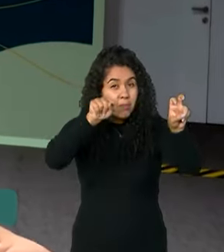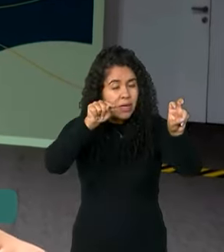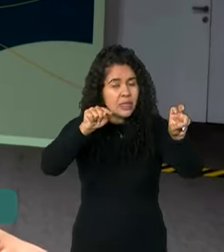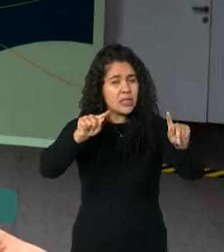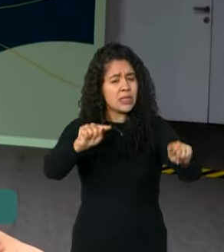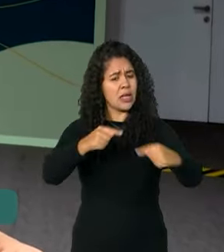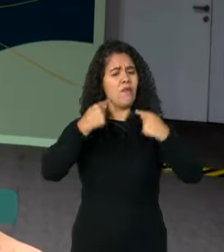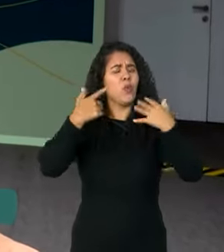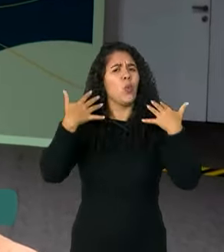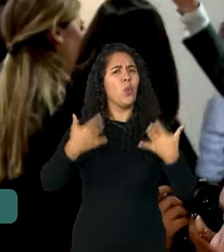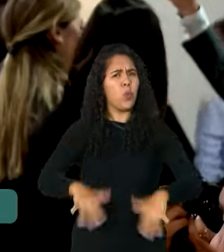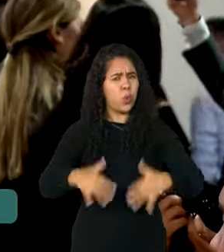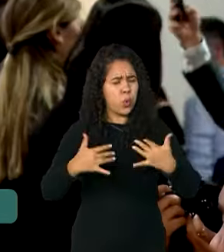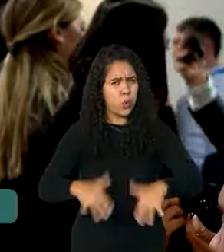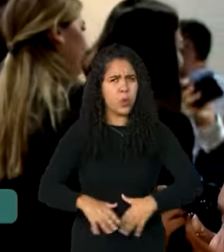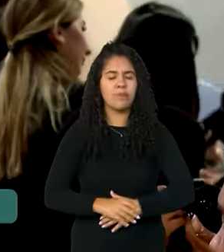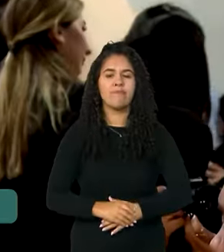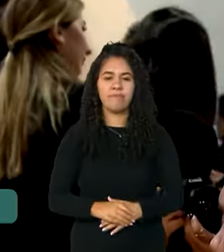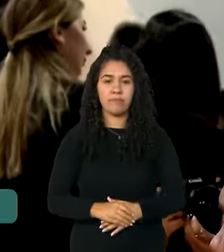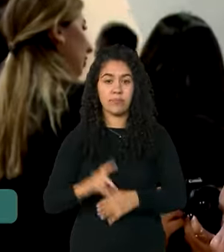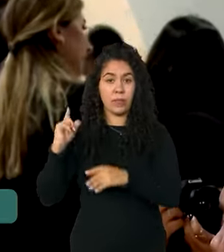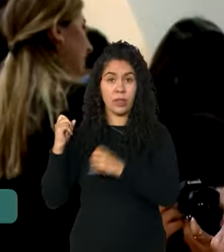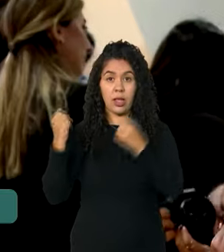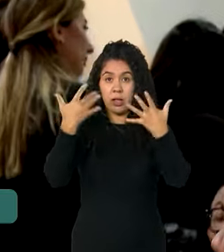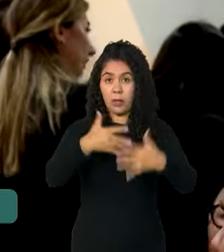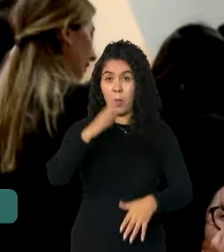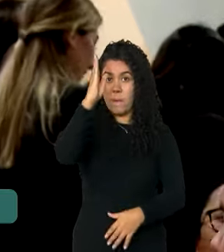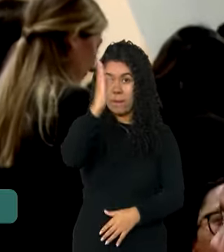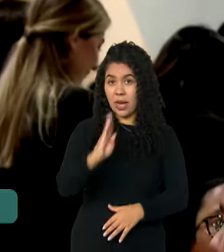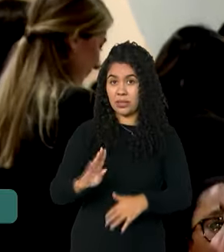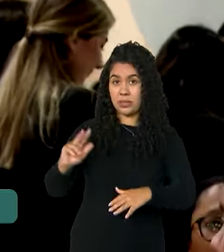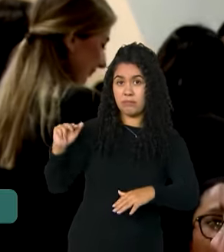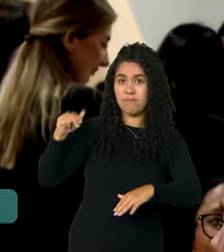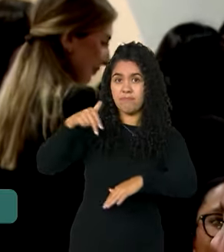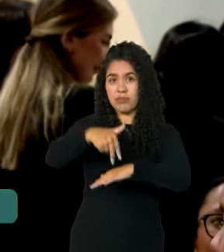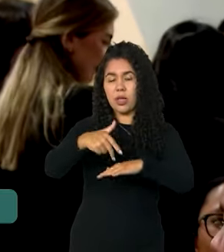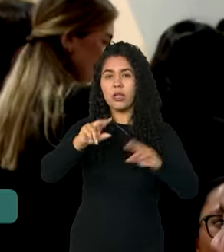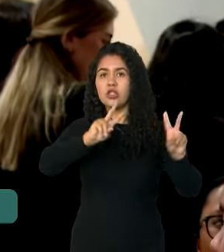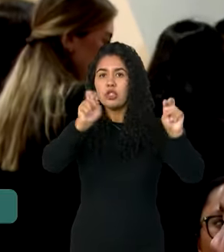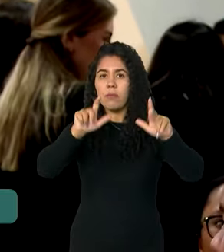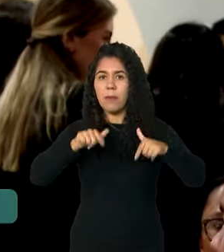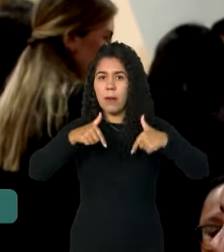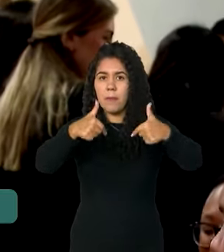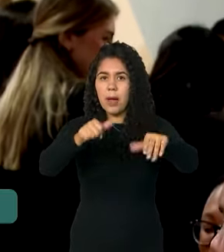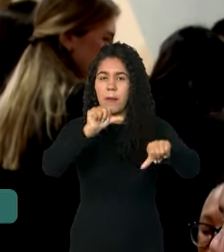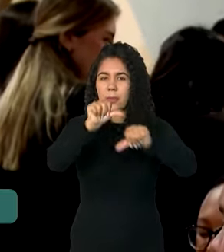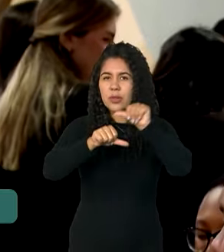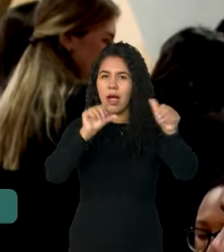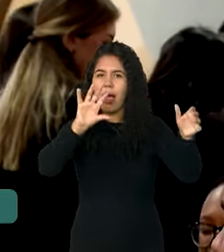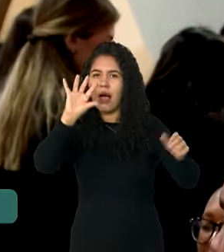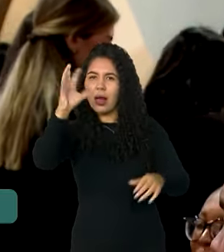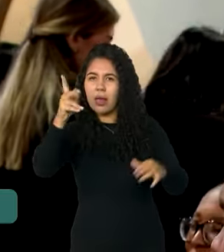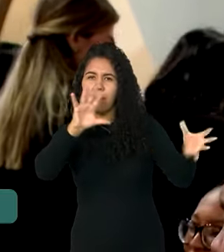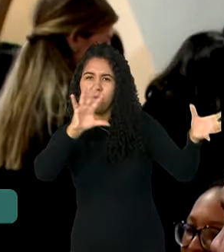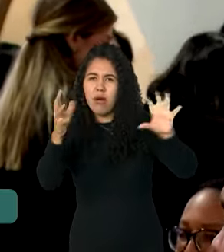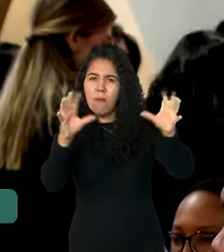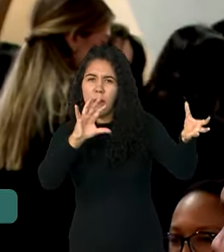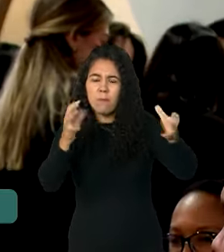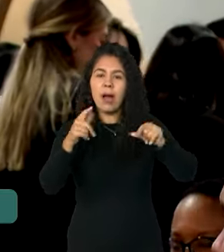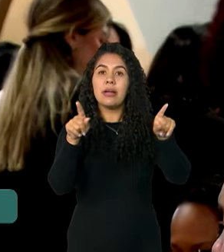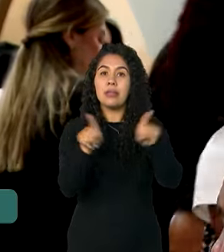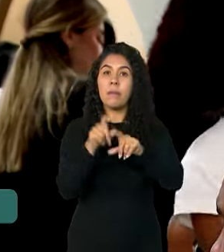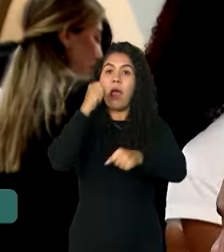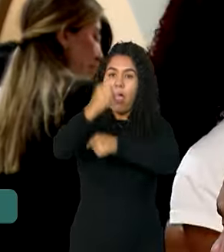que a humanidade já viveu. O protagonismo brasileiro no enfrentamento às mudanças climáticas e a expectativa para a